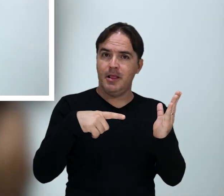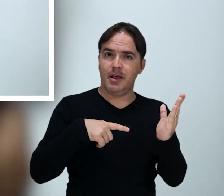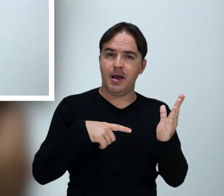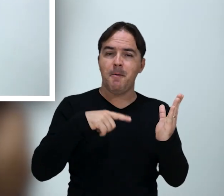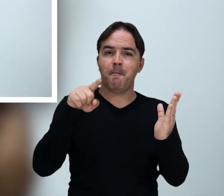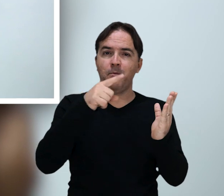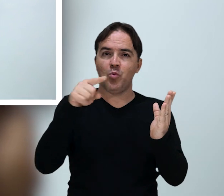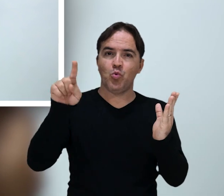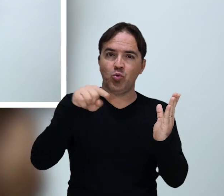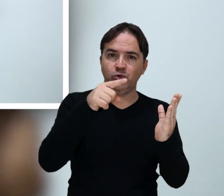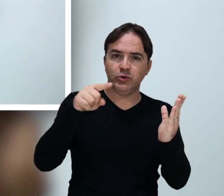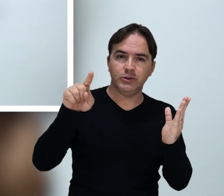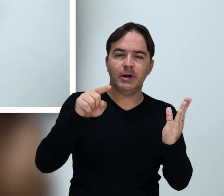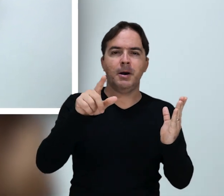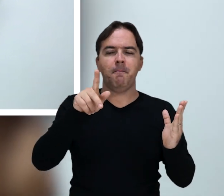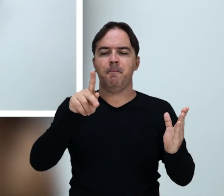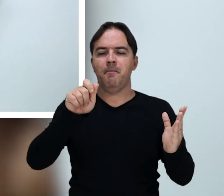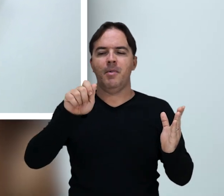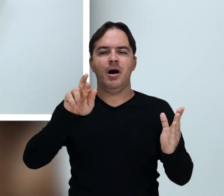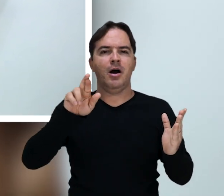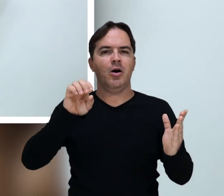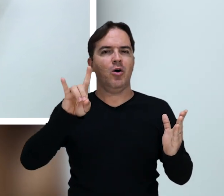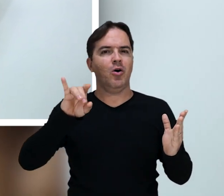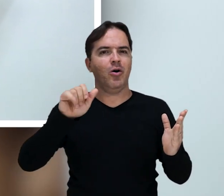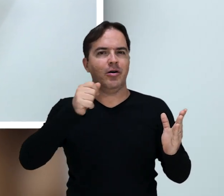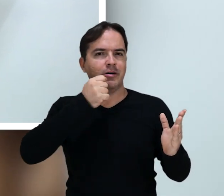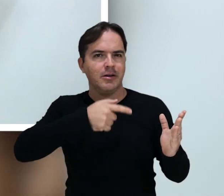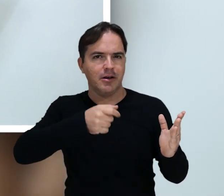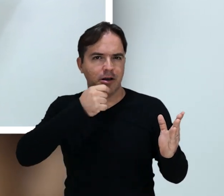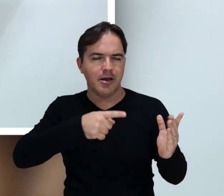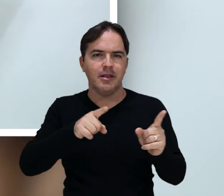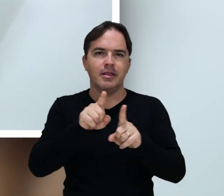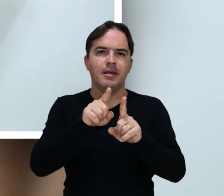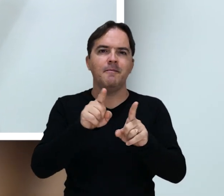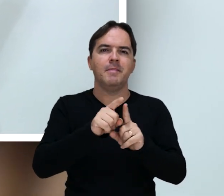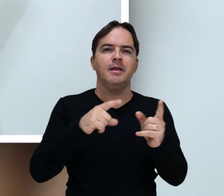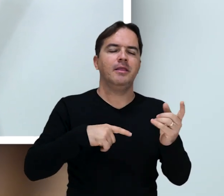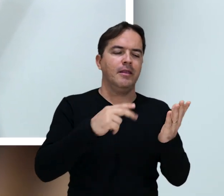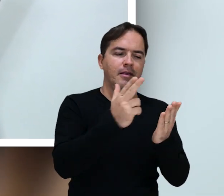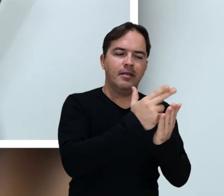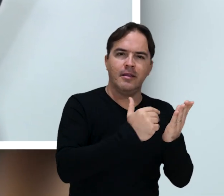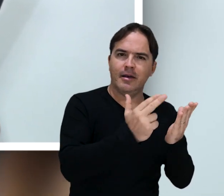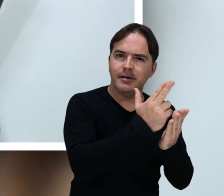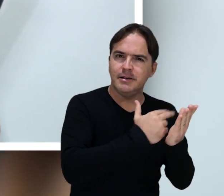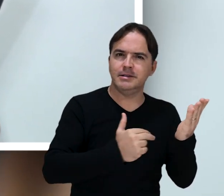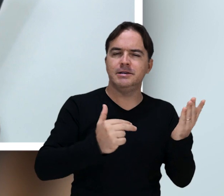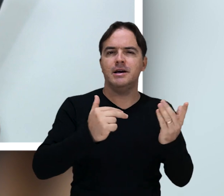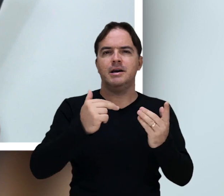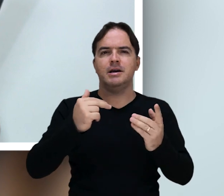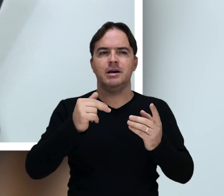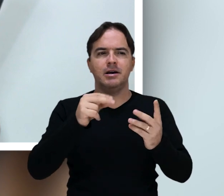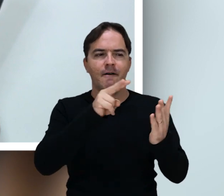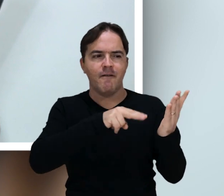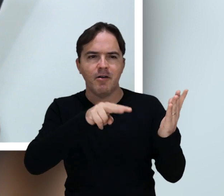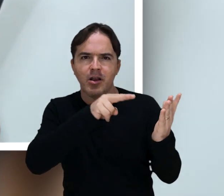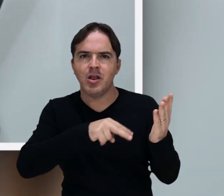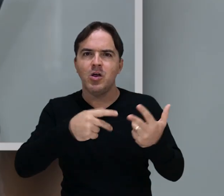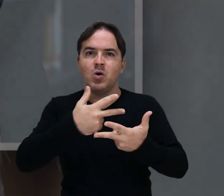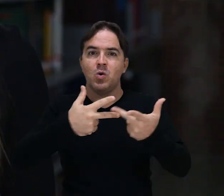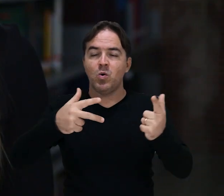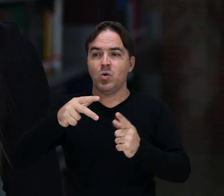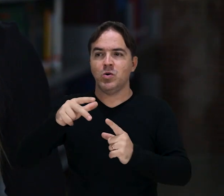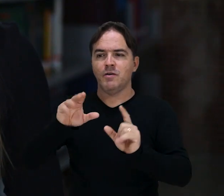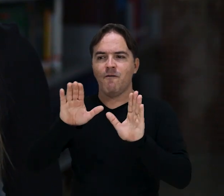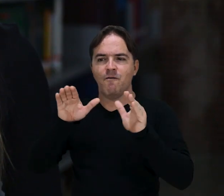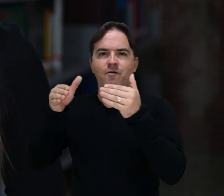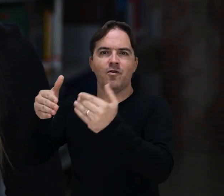feiras. E durante toda a obra a gente vai trazer referências a cordéis, imagens, estilografuras referentes às feiras e referentes ao